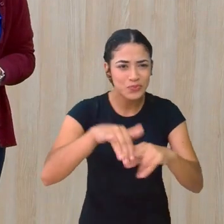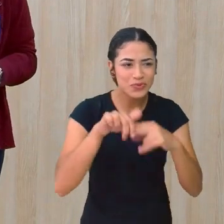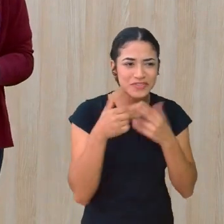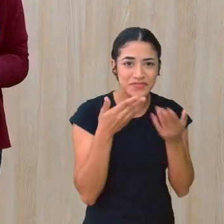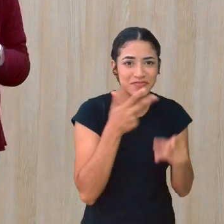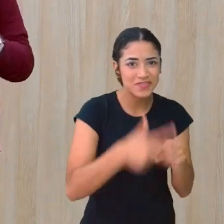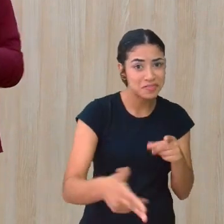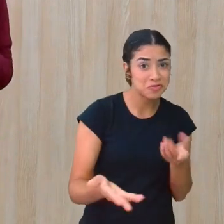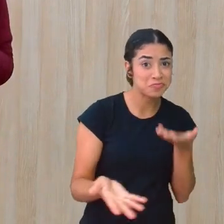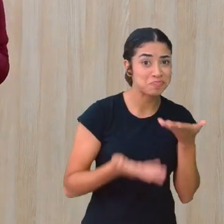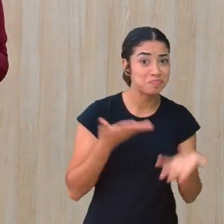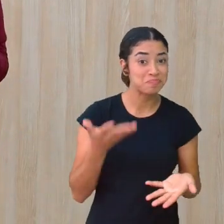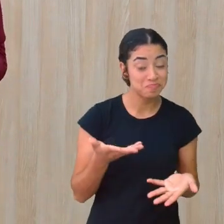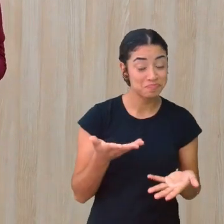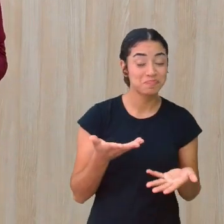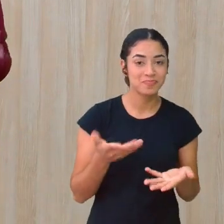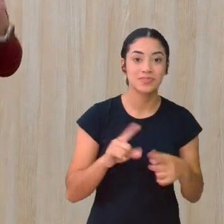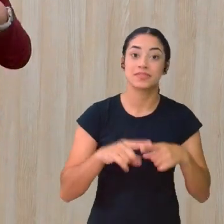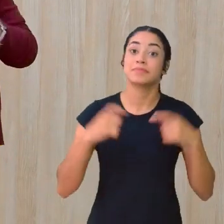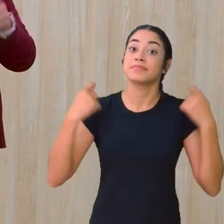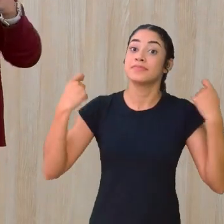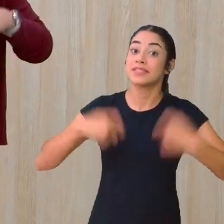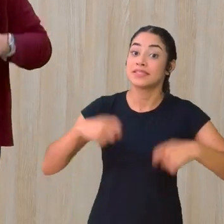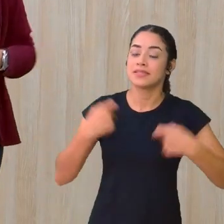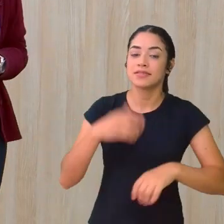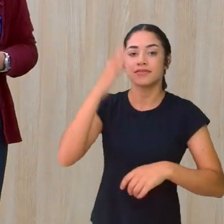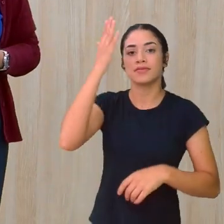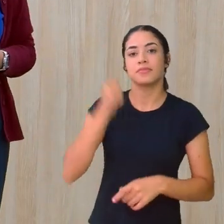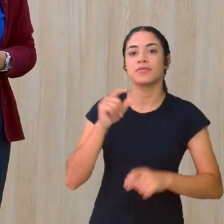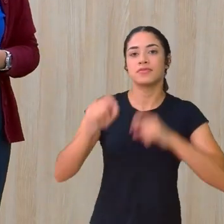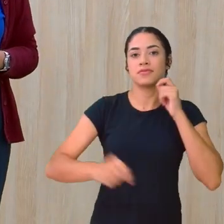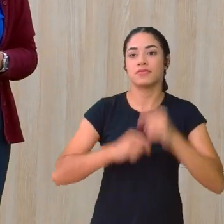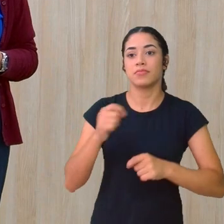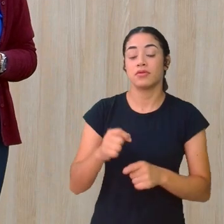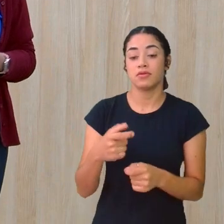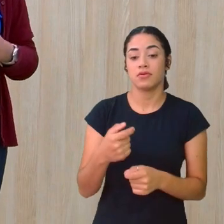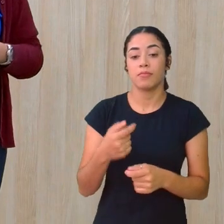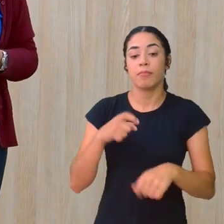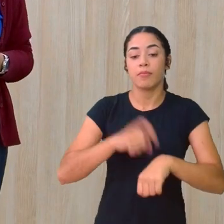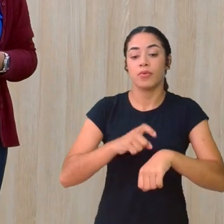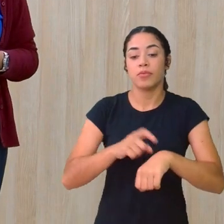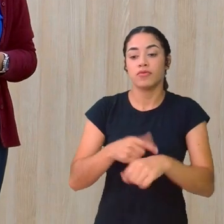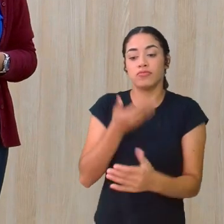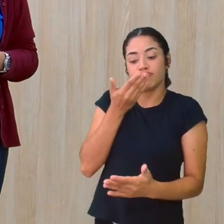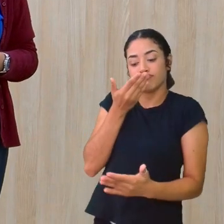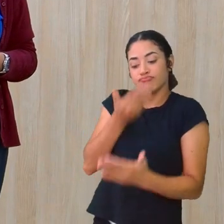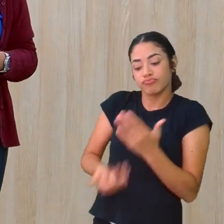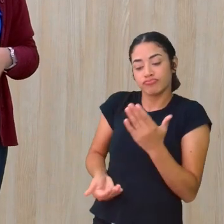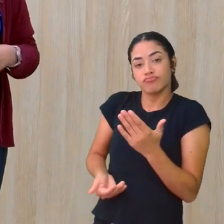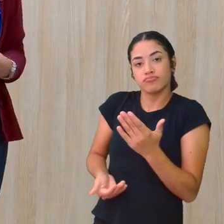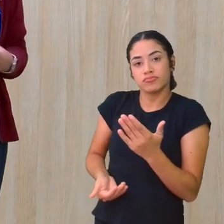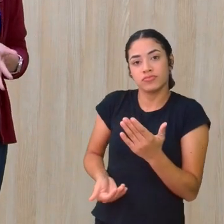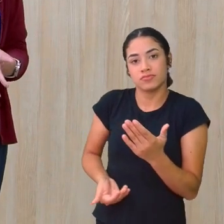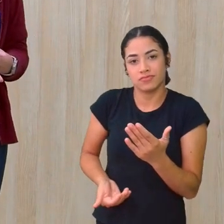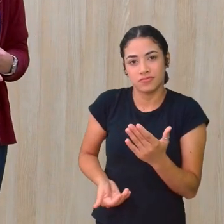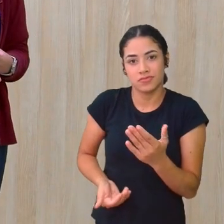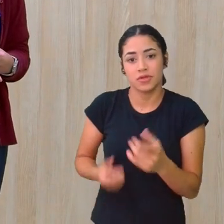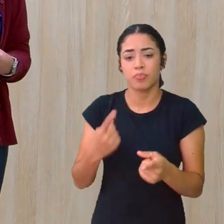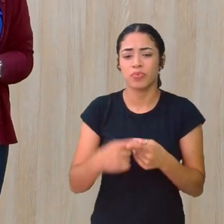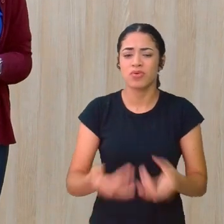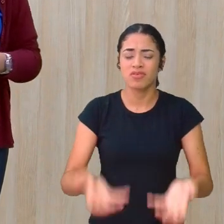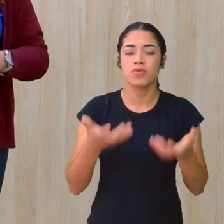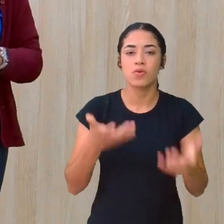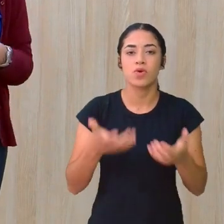Contínuo Então eu preciso Saber lidar Com o outro E eu também Preciso saber lidar Comigo mesma Com as minhas Próprias emoções Por que eu quero Sempre